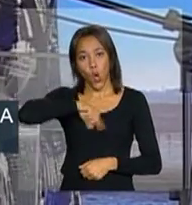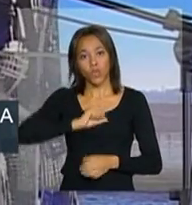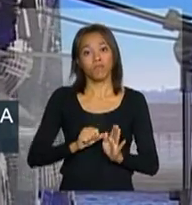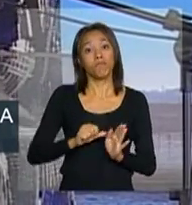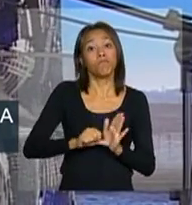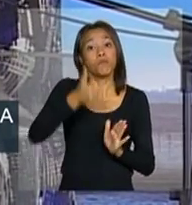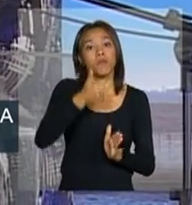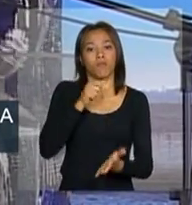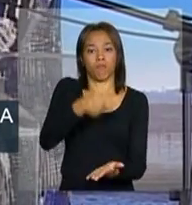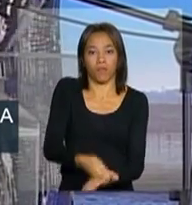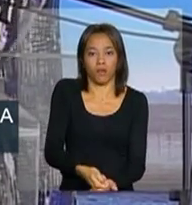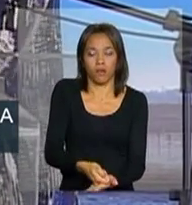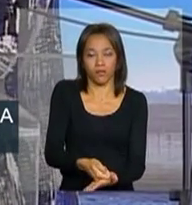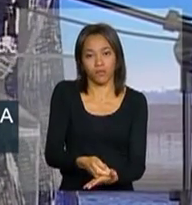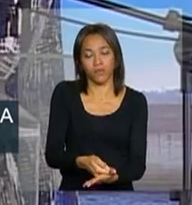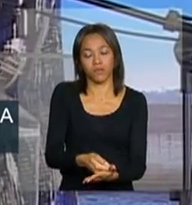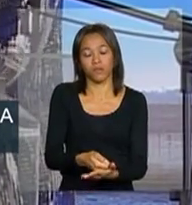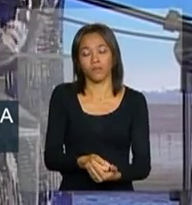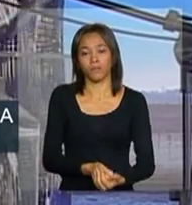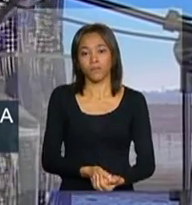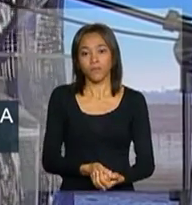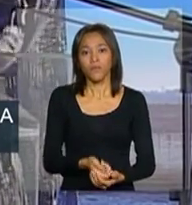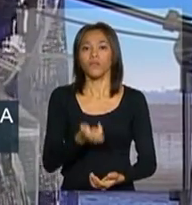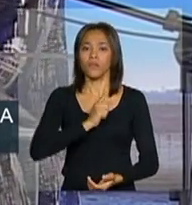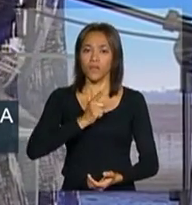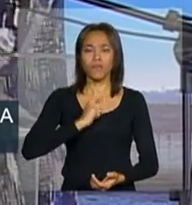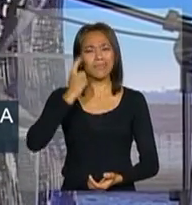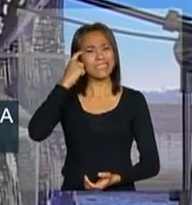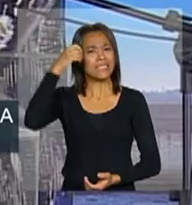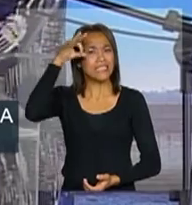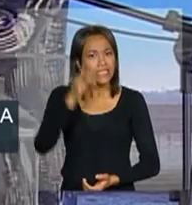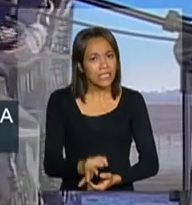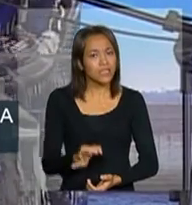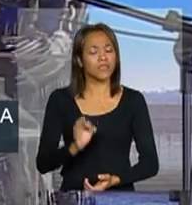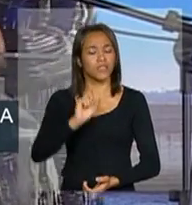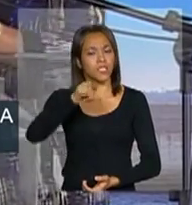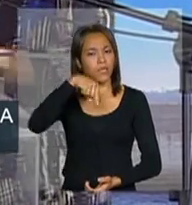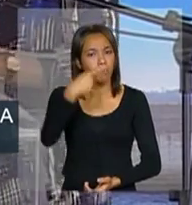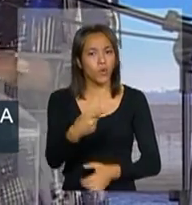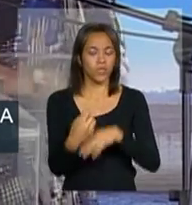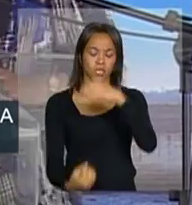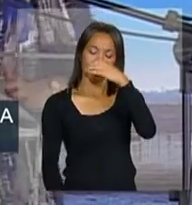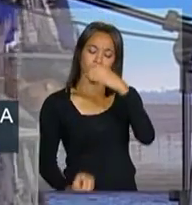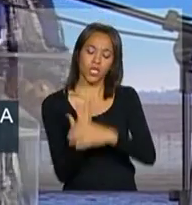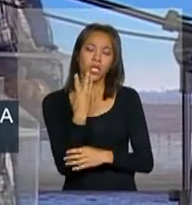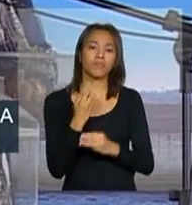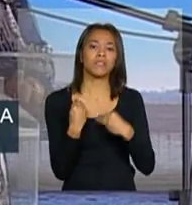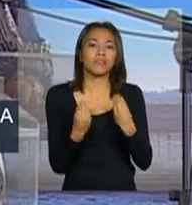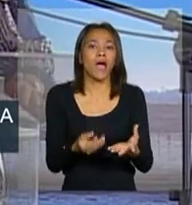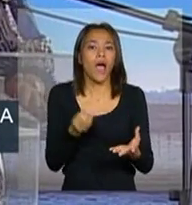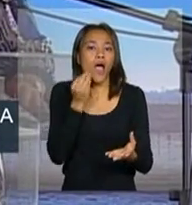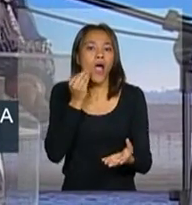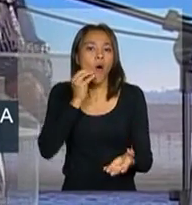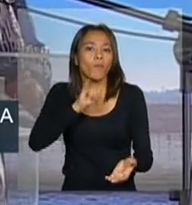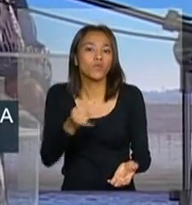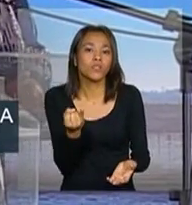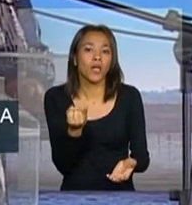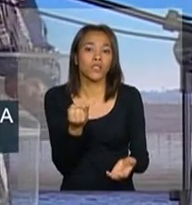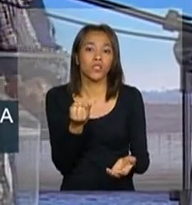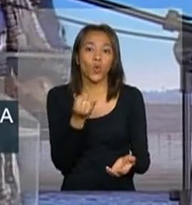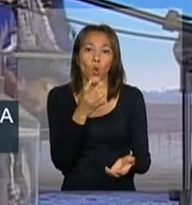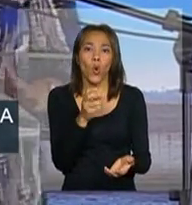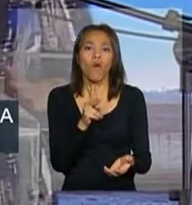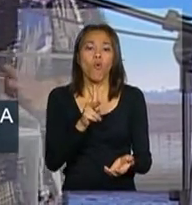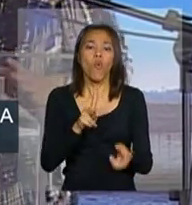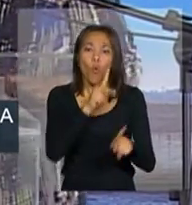primeiro e temos certeza que depois que nós criamos as oportunidades, o povo